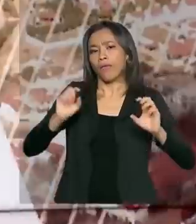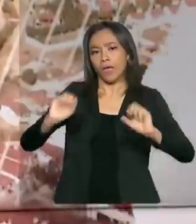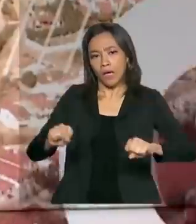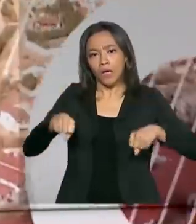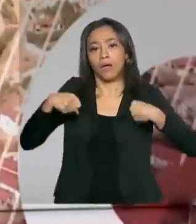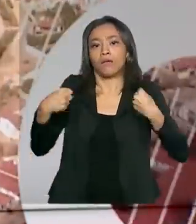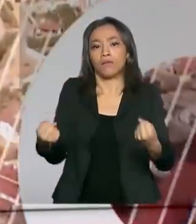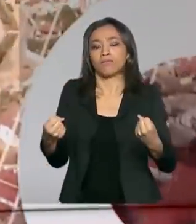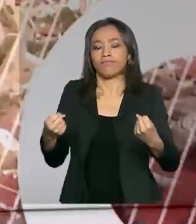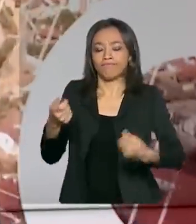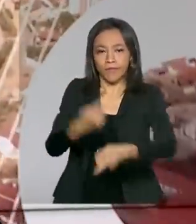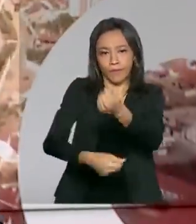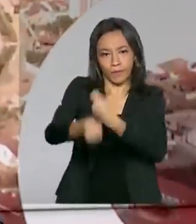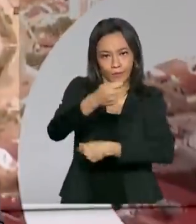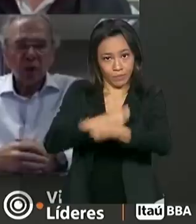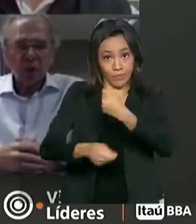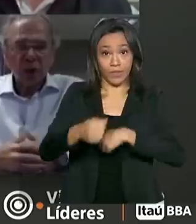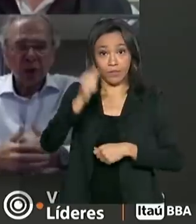provocada pelo coronavírus.